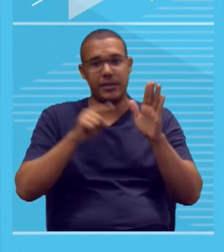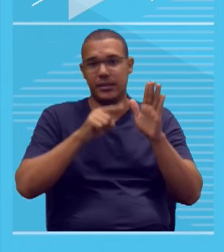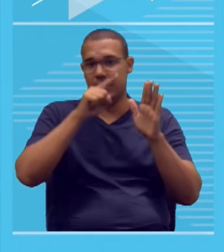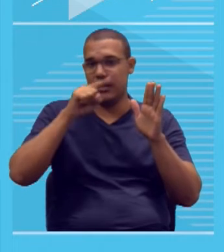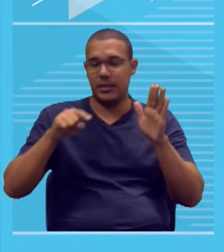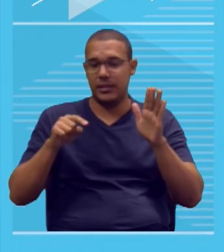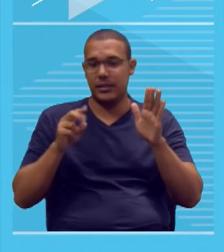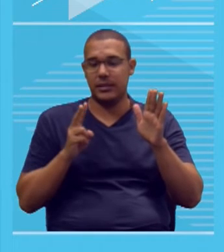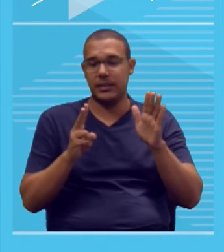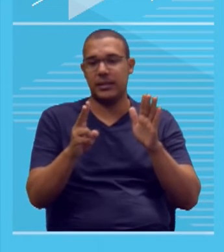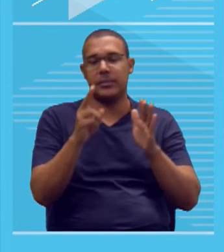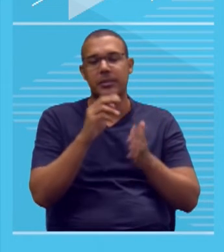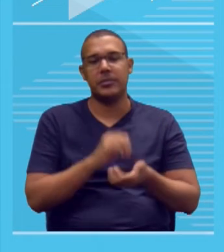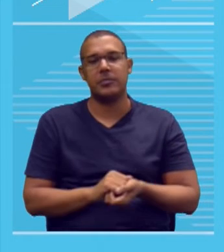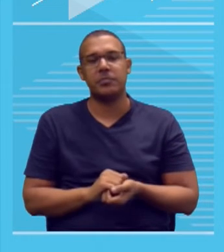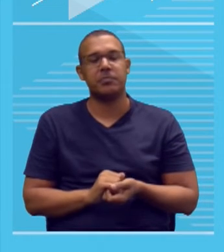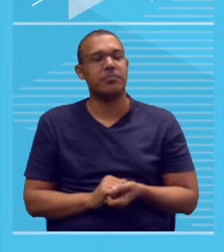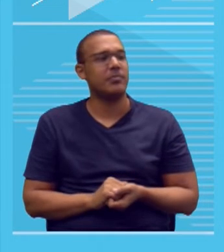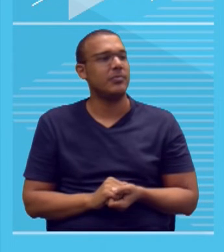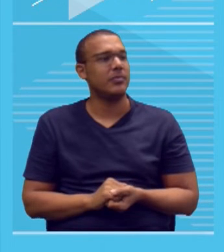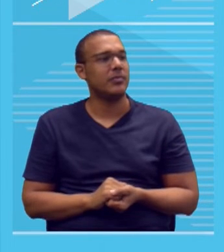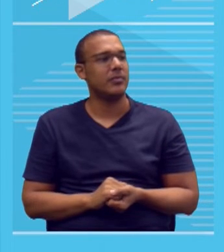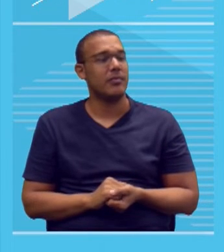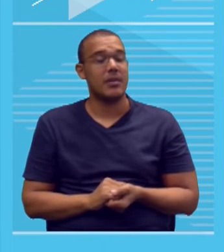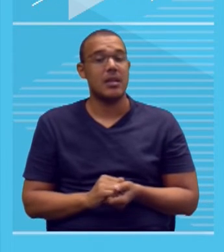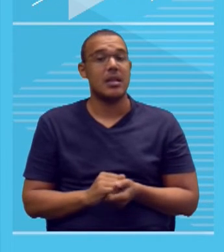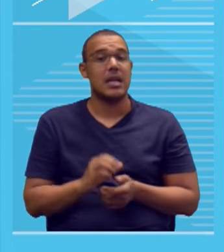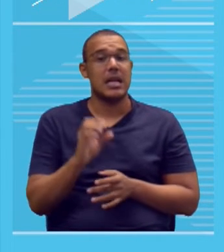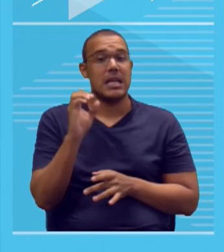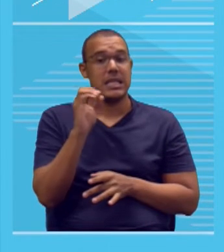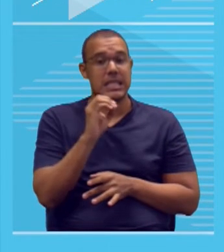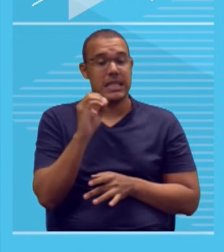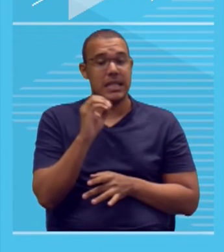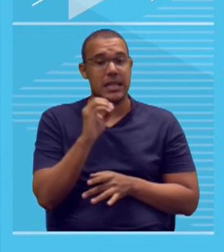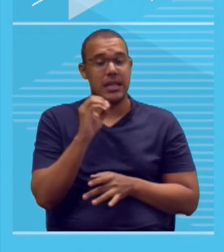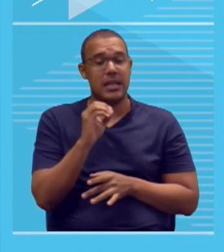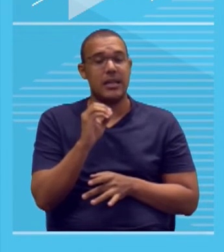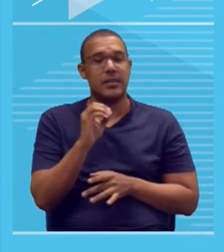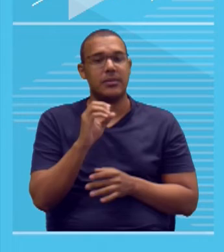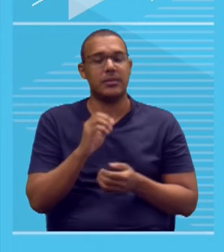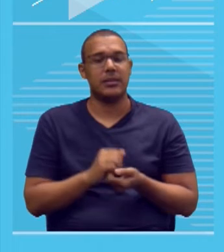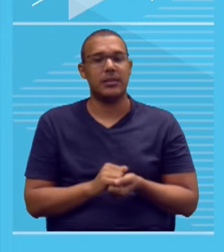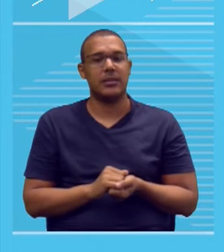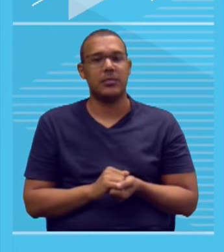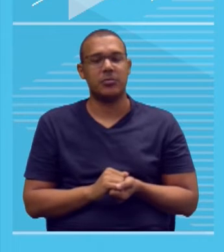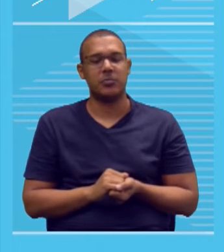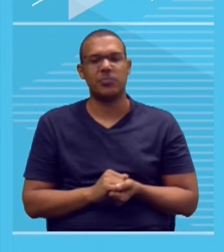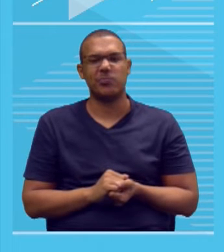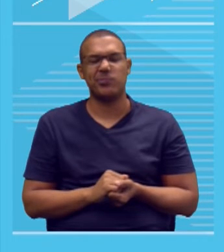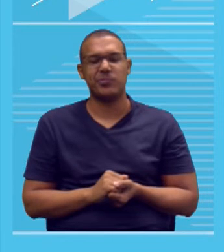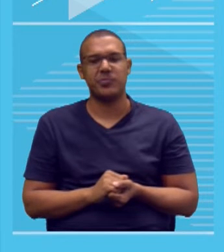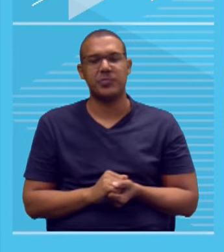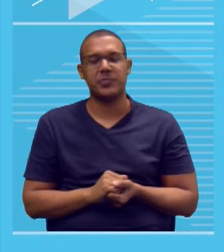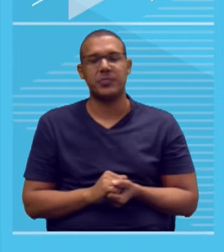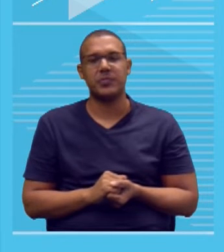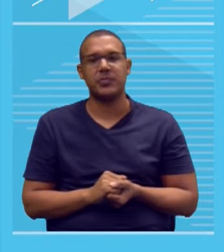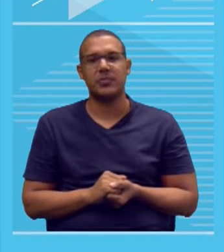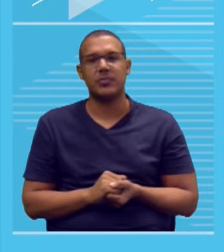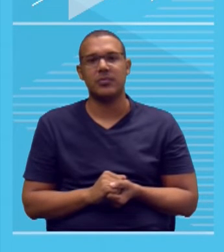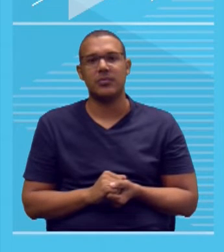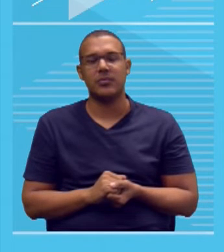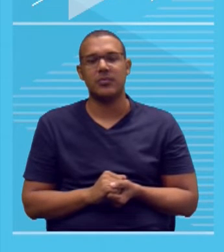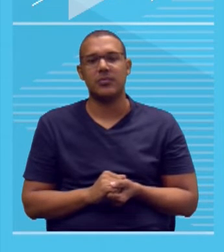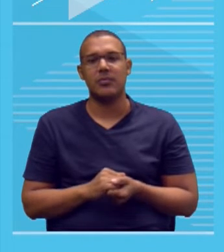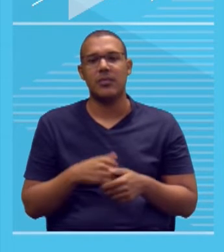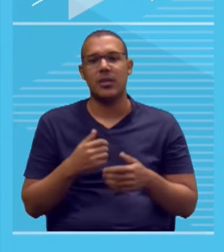Morreu. Receberá a nota zero em qualquer das situações expressas a seguir. Agora, vocês vão considerar o que está lá. Tá? As